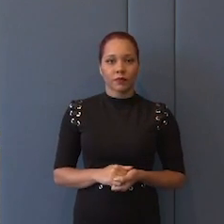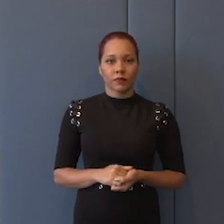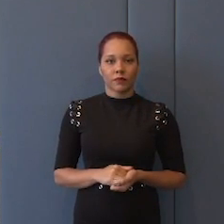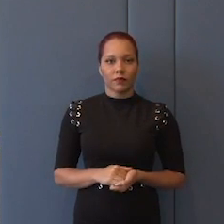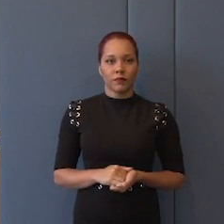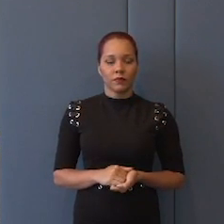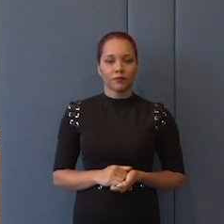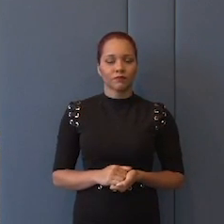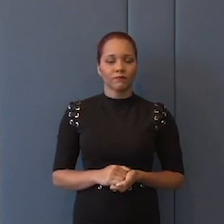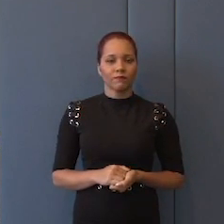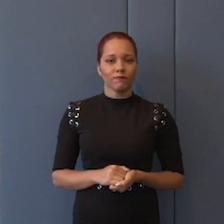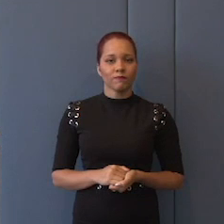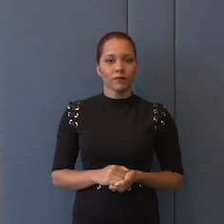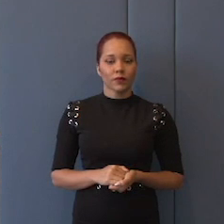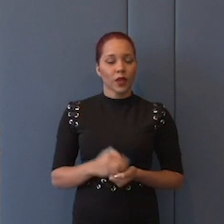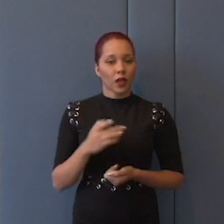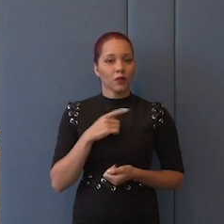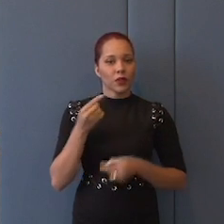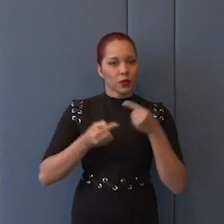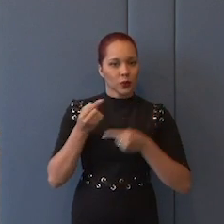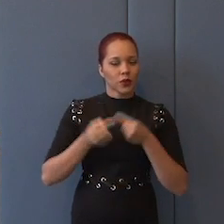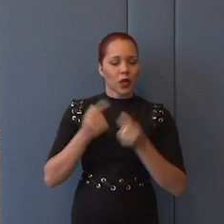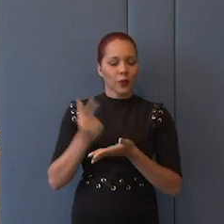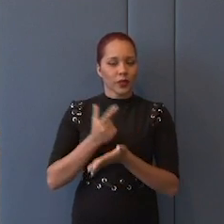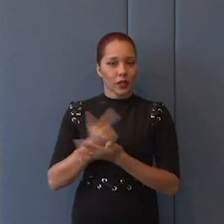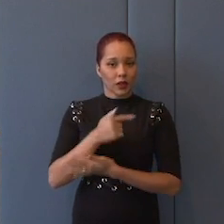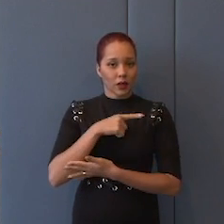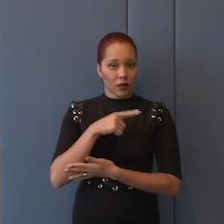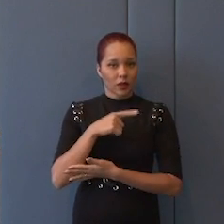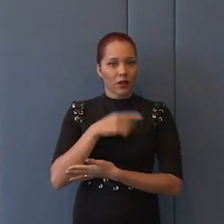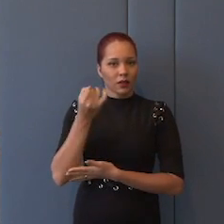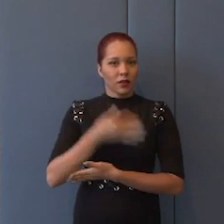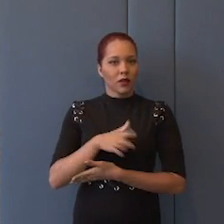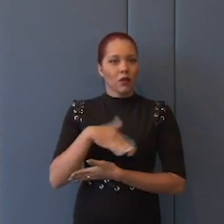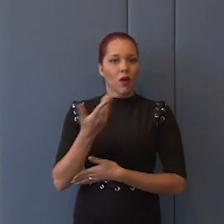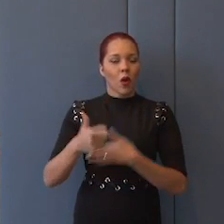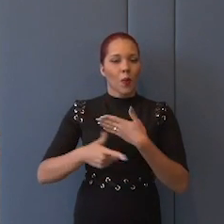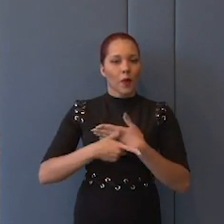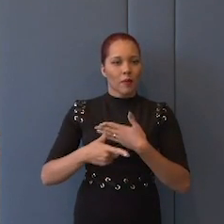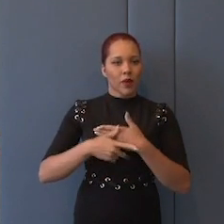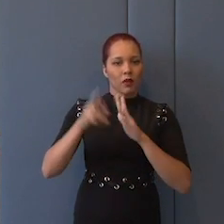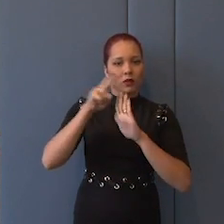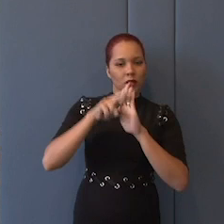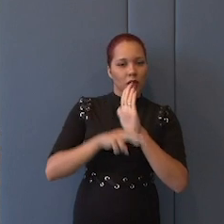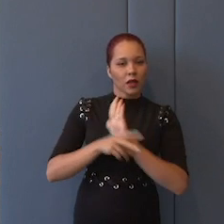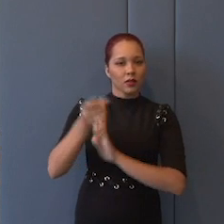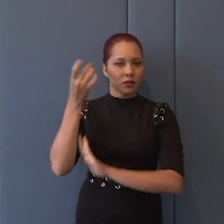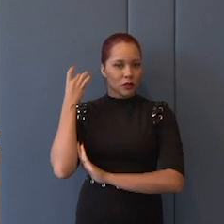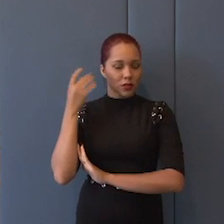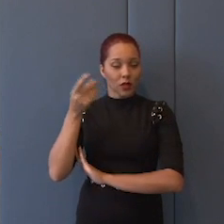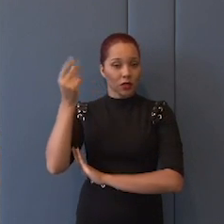uma discussão, assim, em teoria literária, é o papel das antigas regras, sobretudo em poesia,